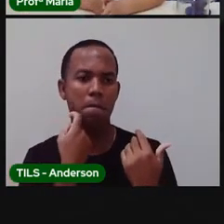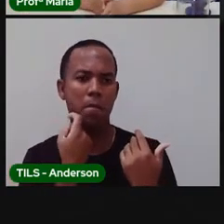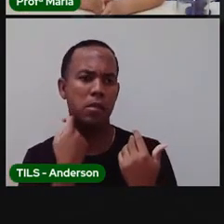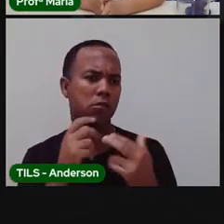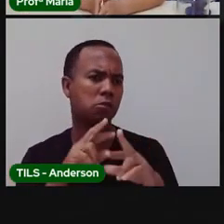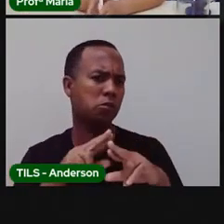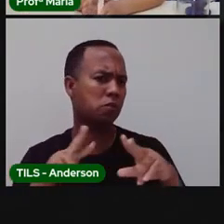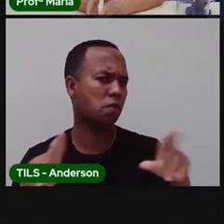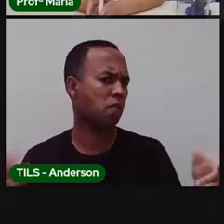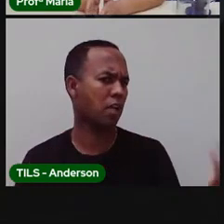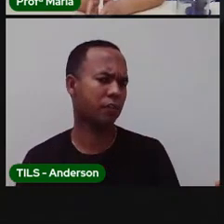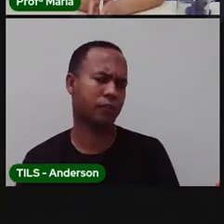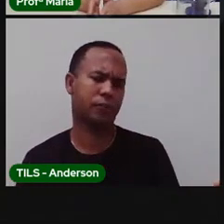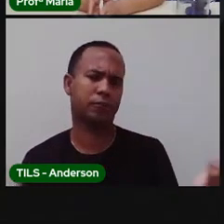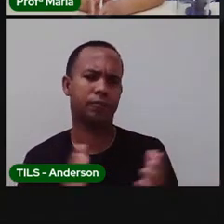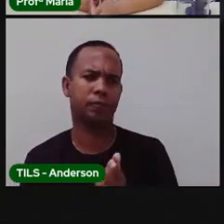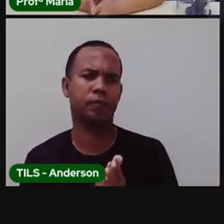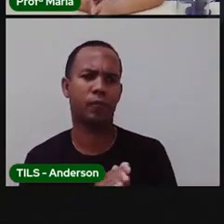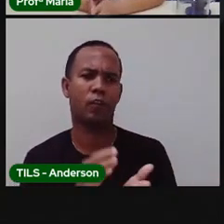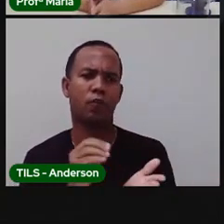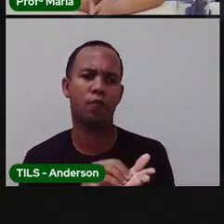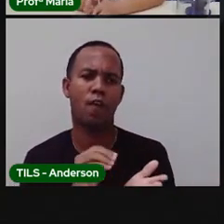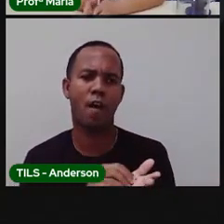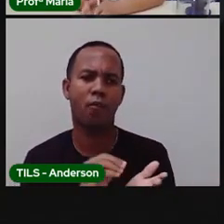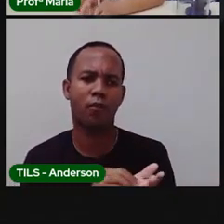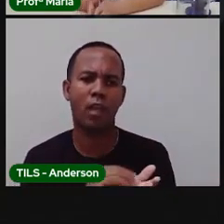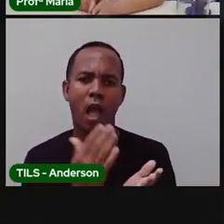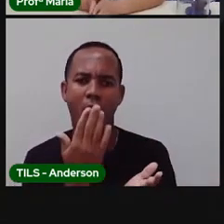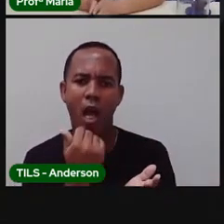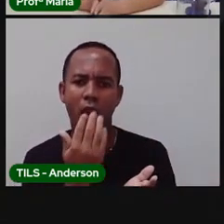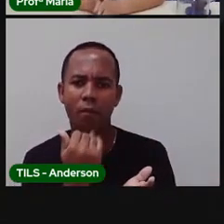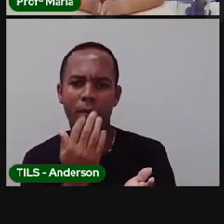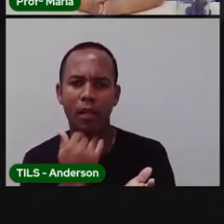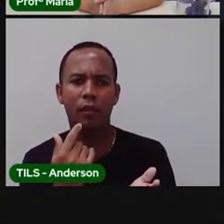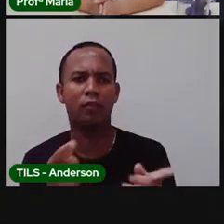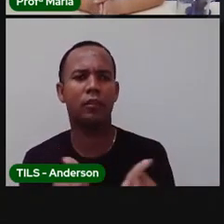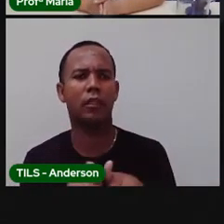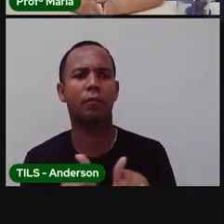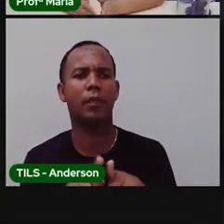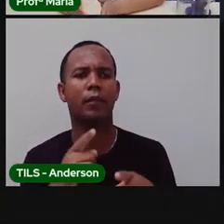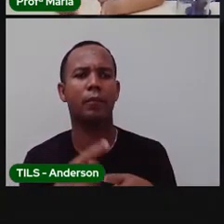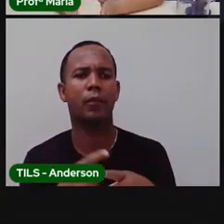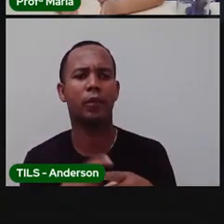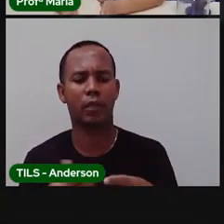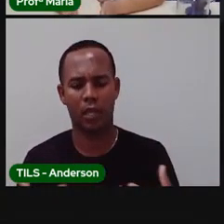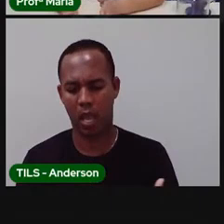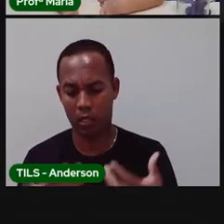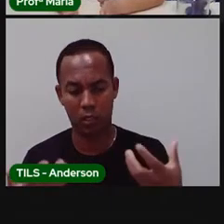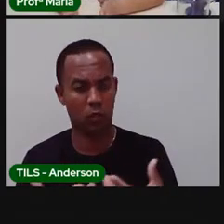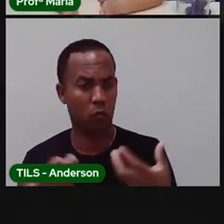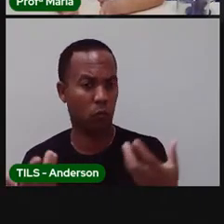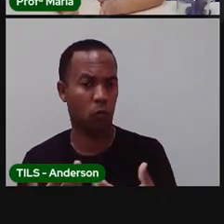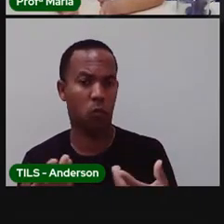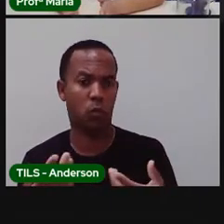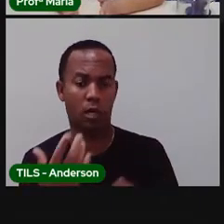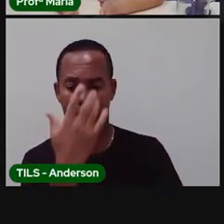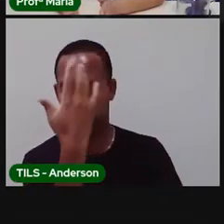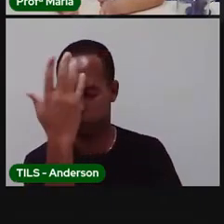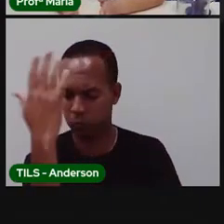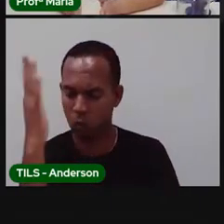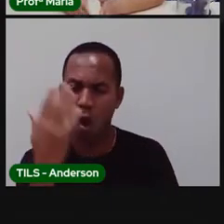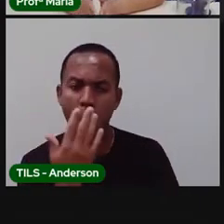plantinhas, né? A escassez de alimentos, né? Já que a agricultura seria prejudicada. Então, se tem a morte da flora,